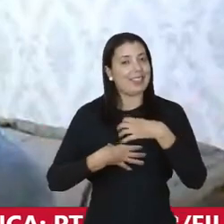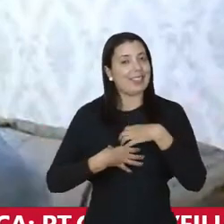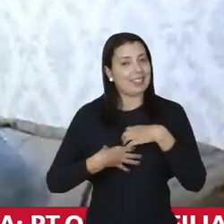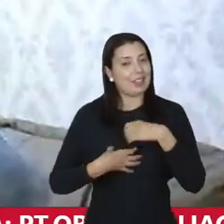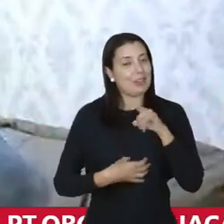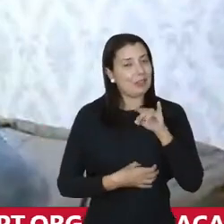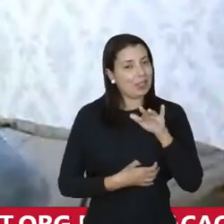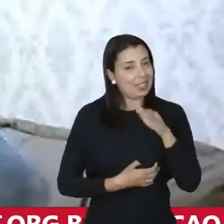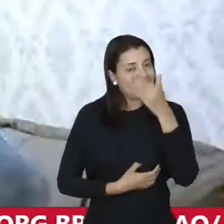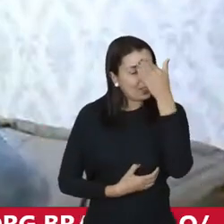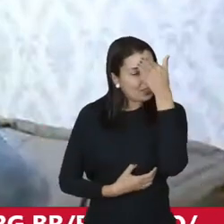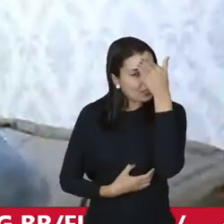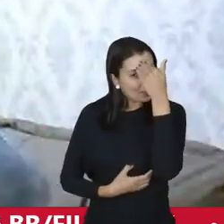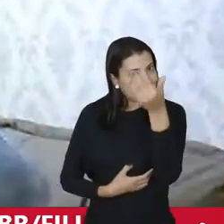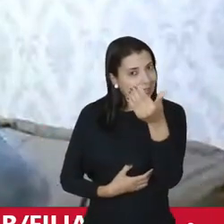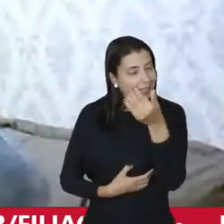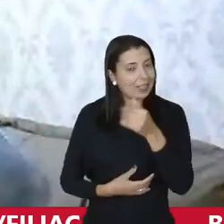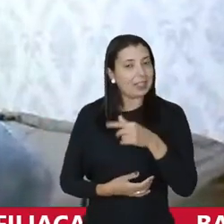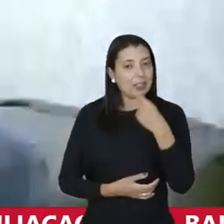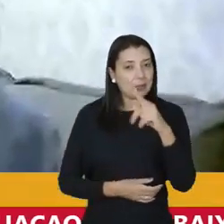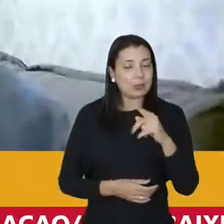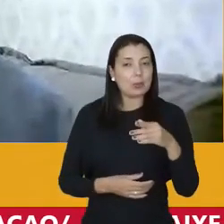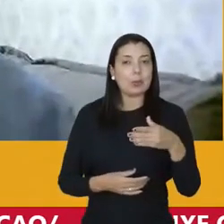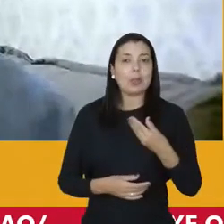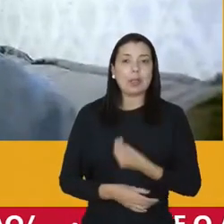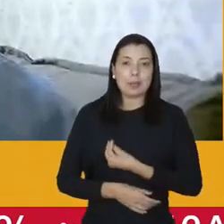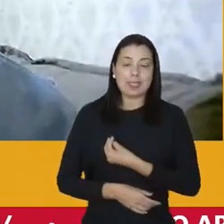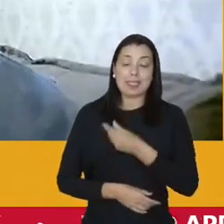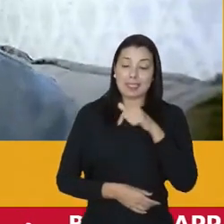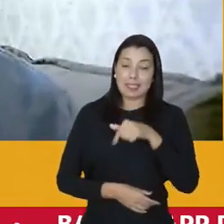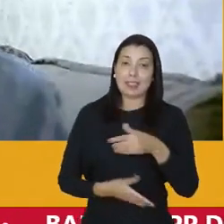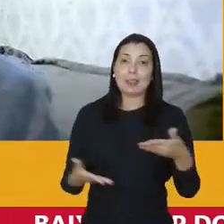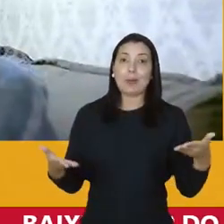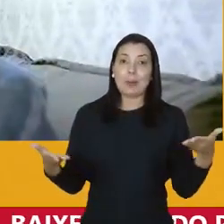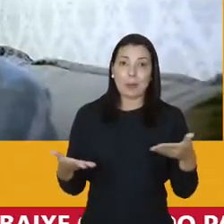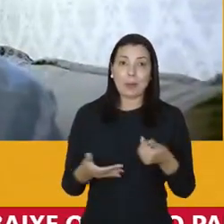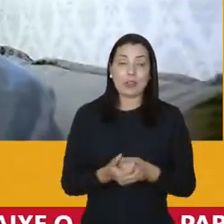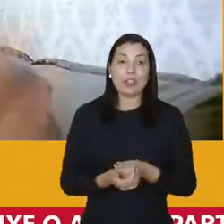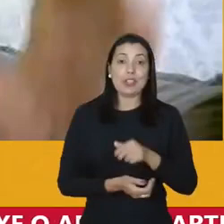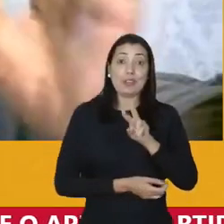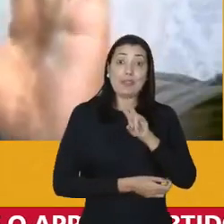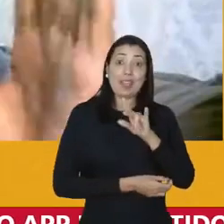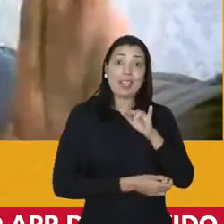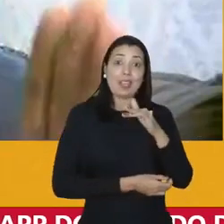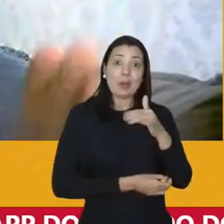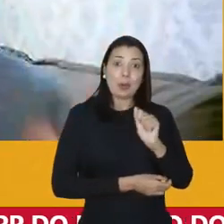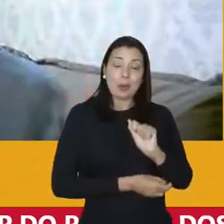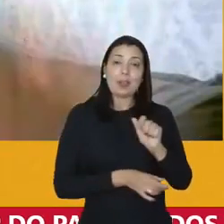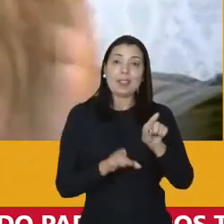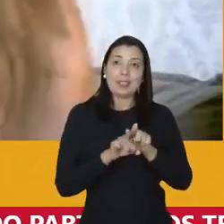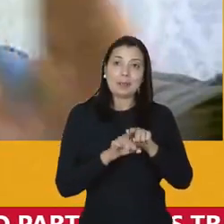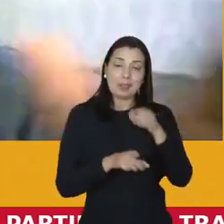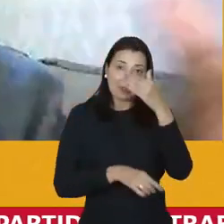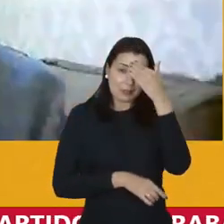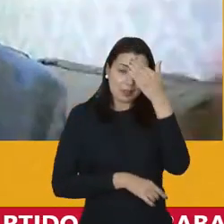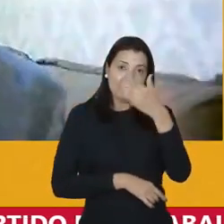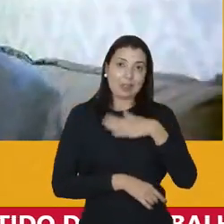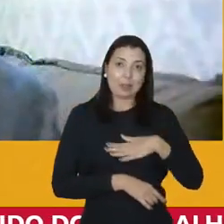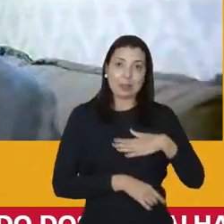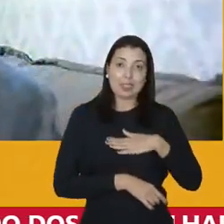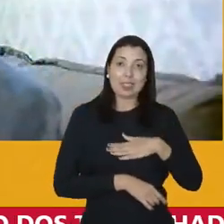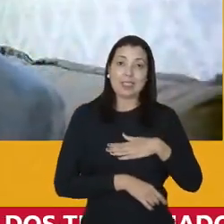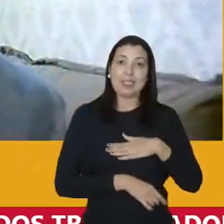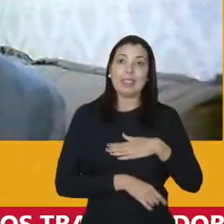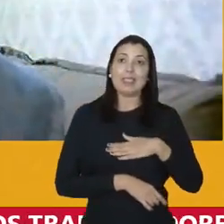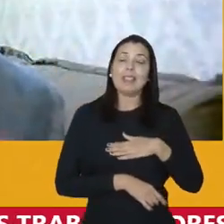Vinícius muito obrigado pela sua presença aqui conosco hoje Verônica muito obrigado eu queria que a